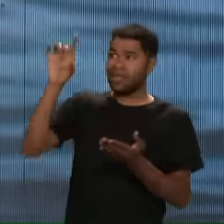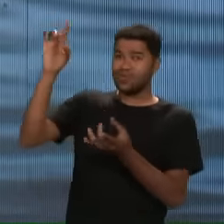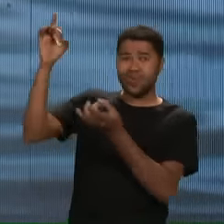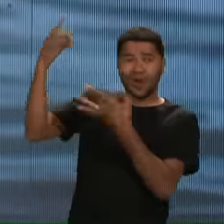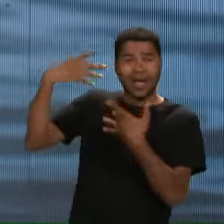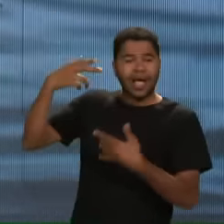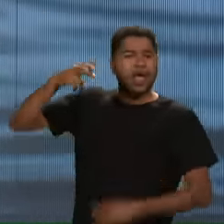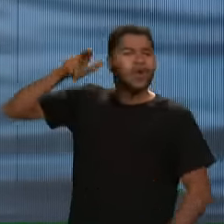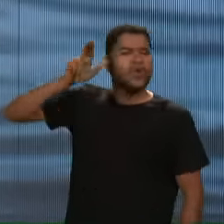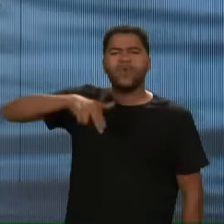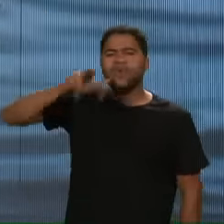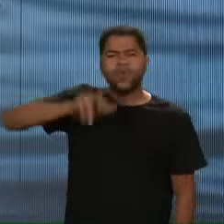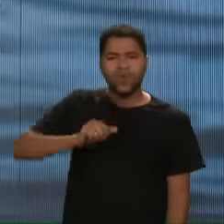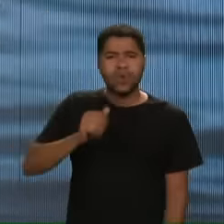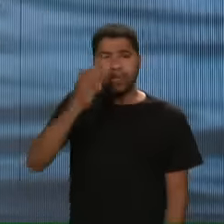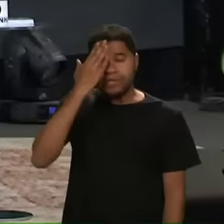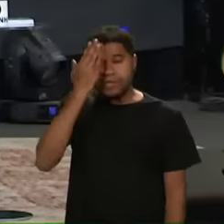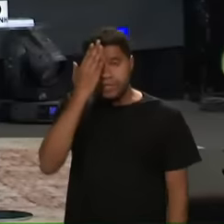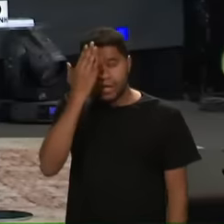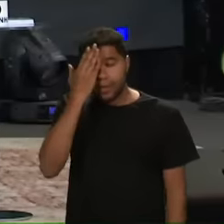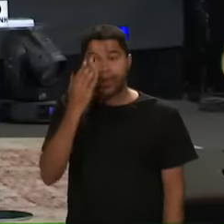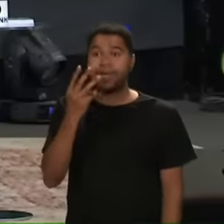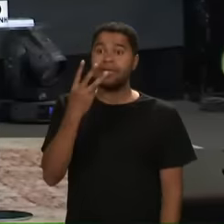Você sabia que tem